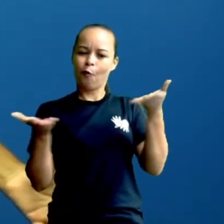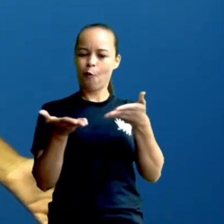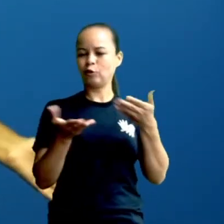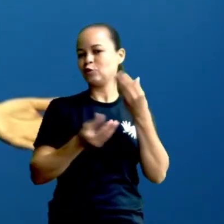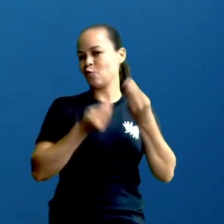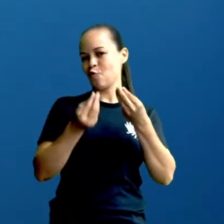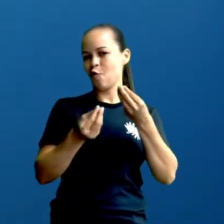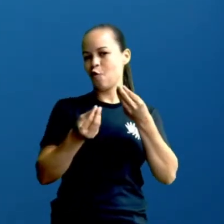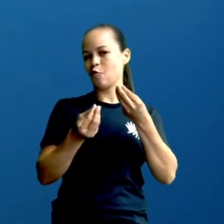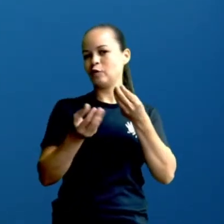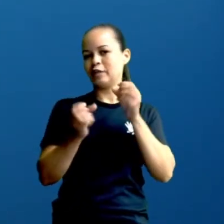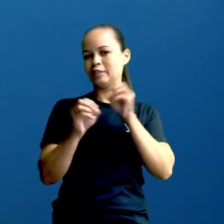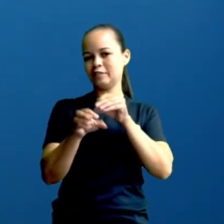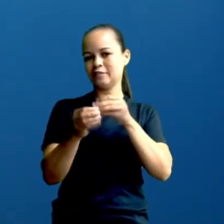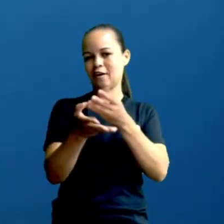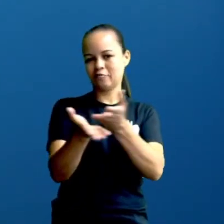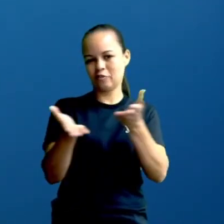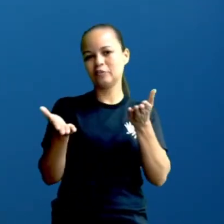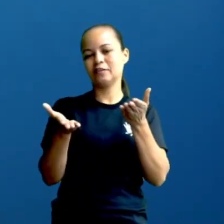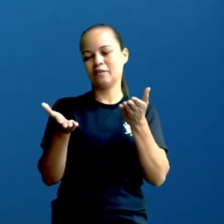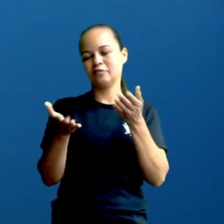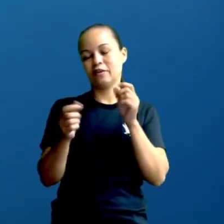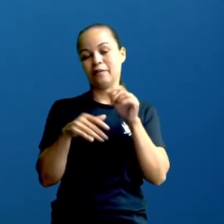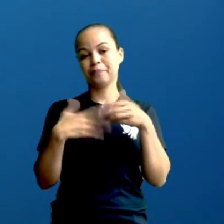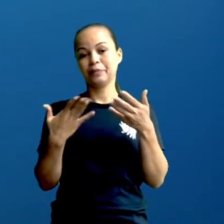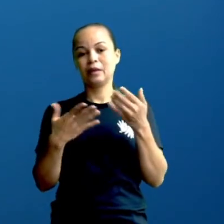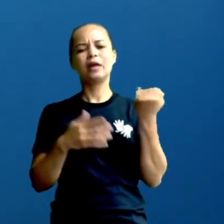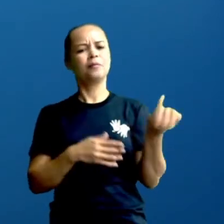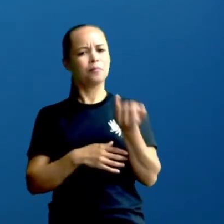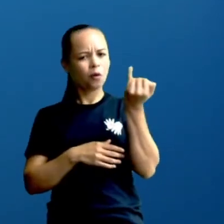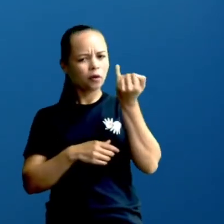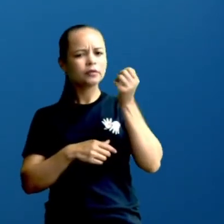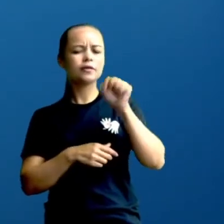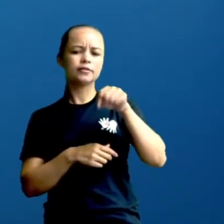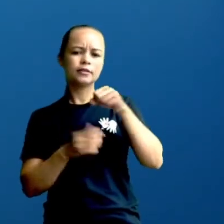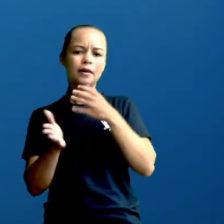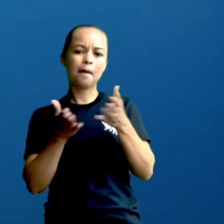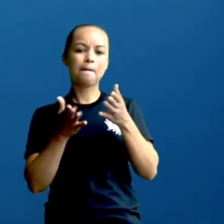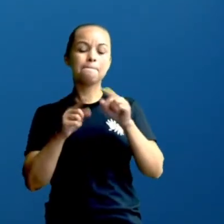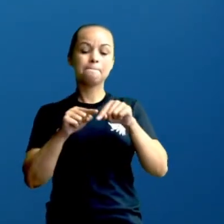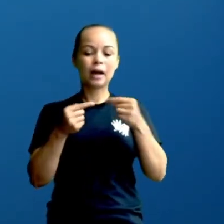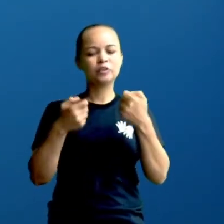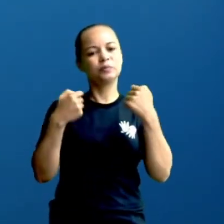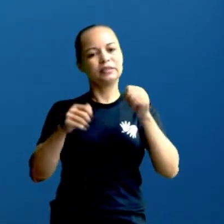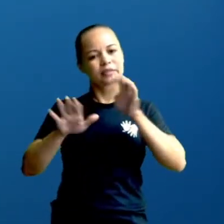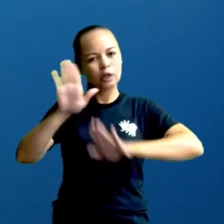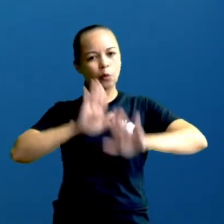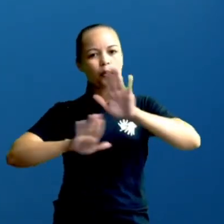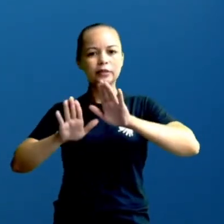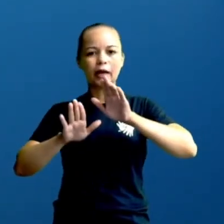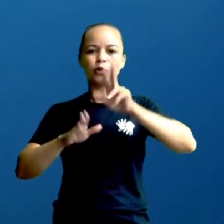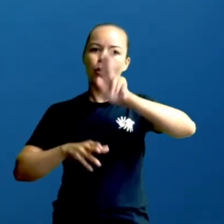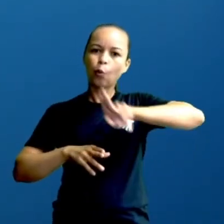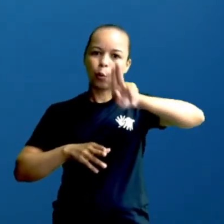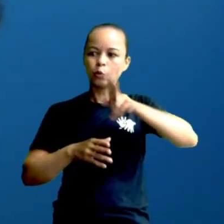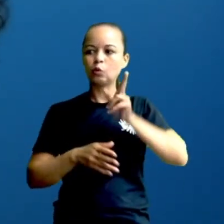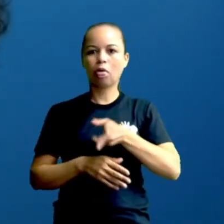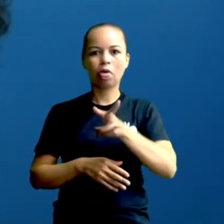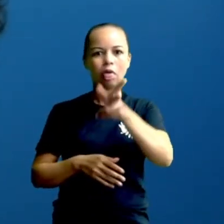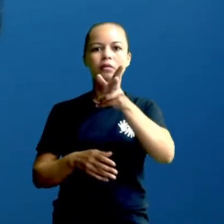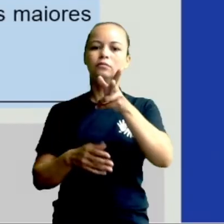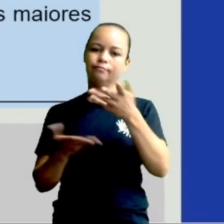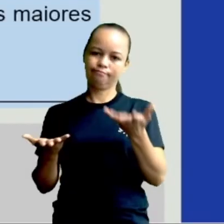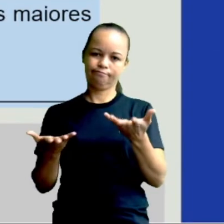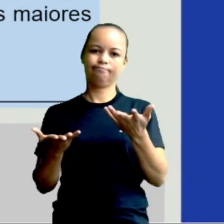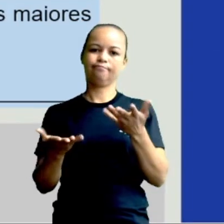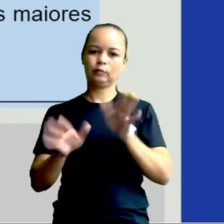vocês, né? Então, assim, são importantíssimos, mas a gente tem que ter cuidado com o excesso, tá certo? Então, vamos agora para